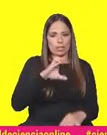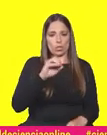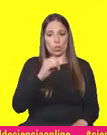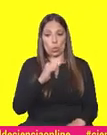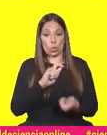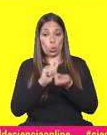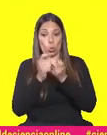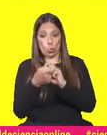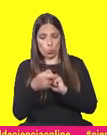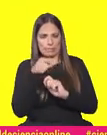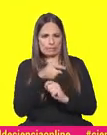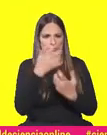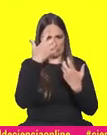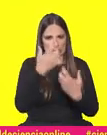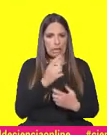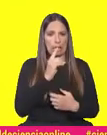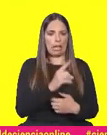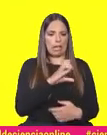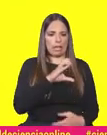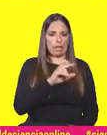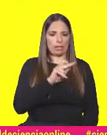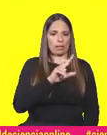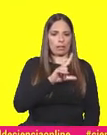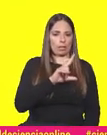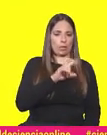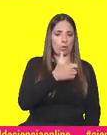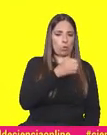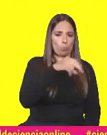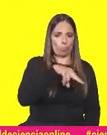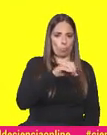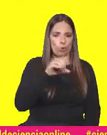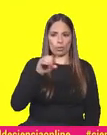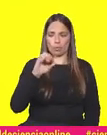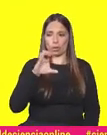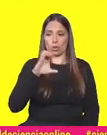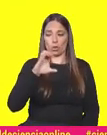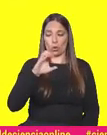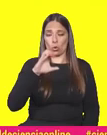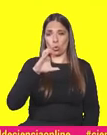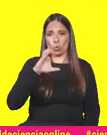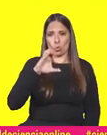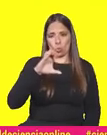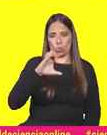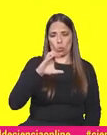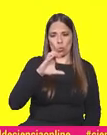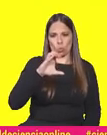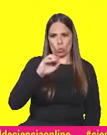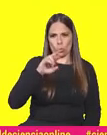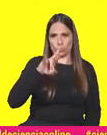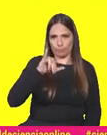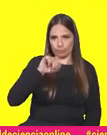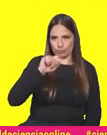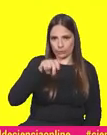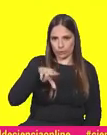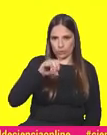E o que é incrível é que este carbono e o oxigênio faziam parte da atmosfera quando esta rocha se estava a formar. E esta